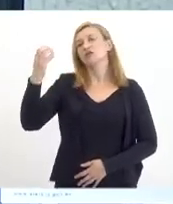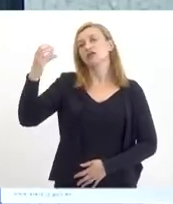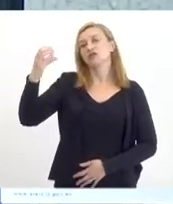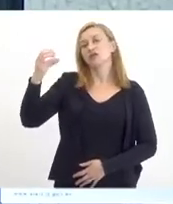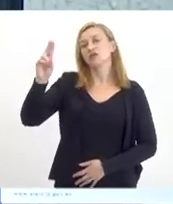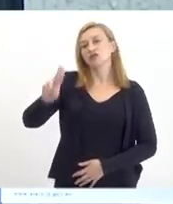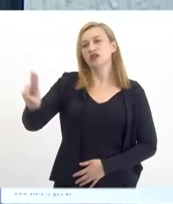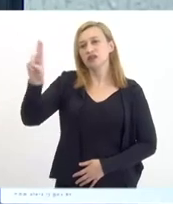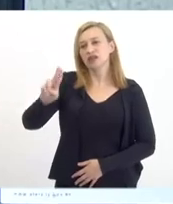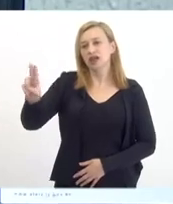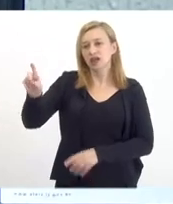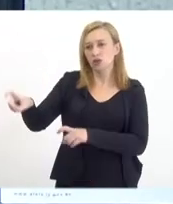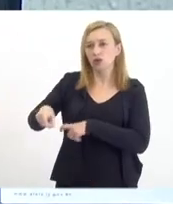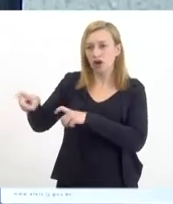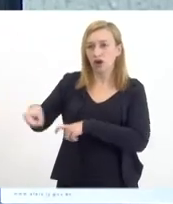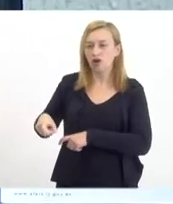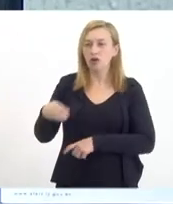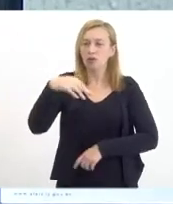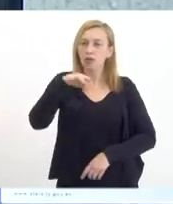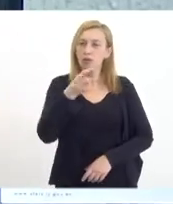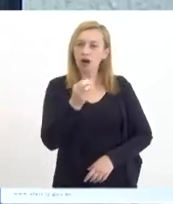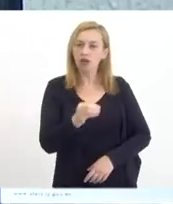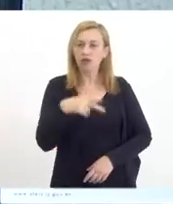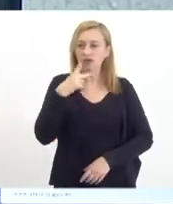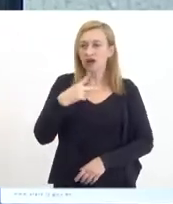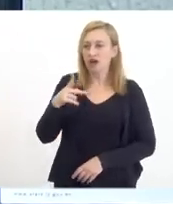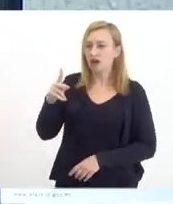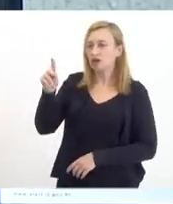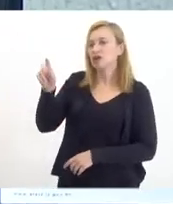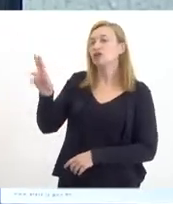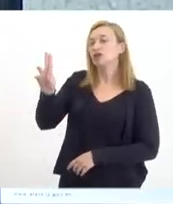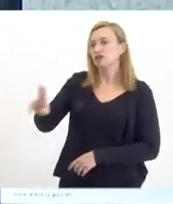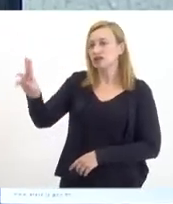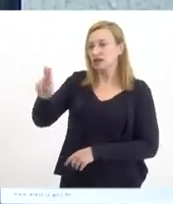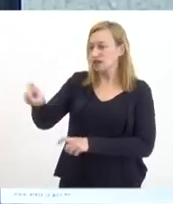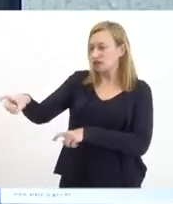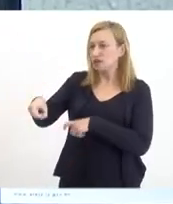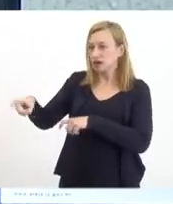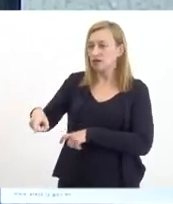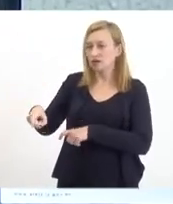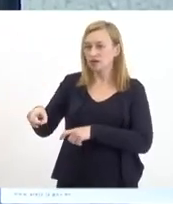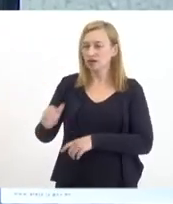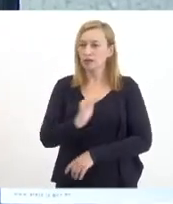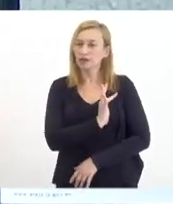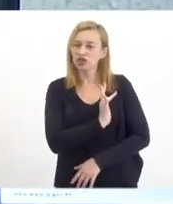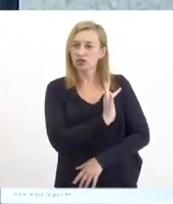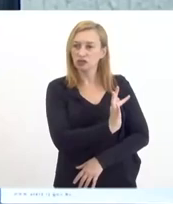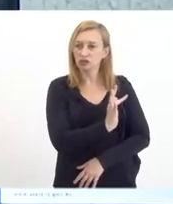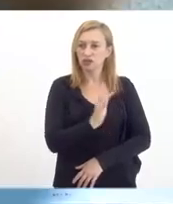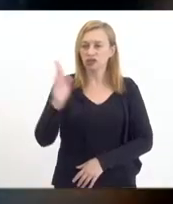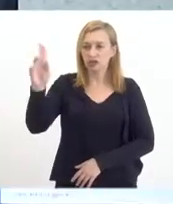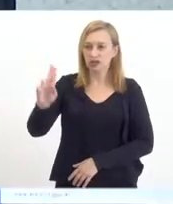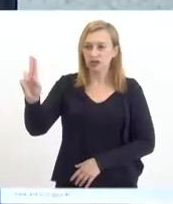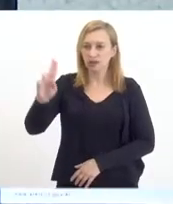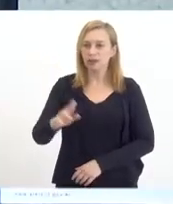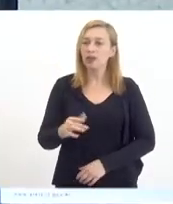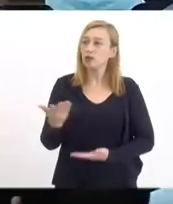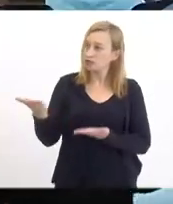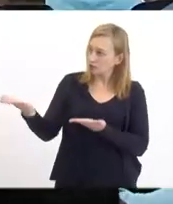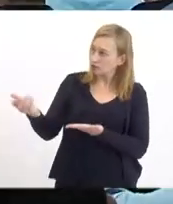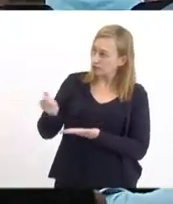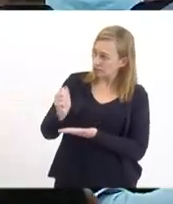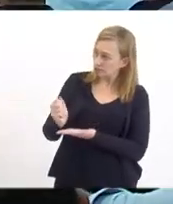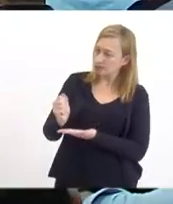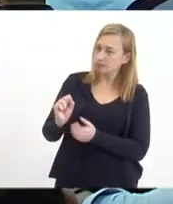Como diz o Mauro Osório, a Universidade Rural precisa ser a Universidade da Baixada Fluminense. Por favor, Joilson. O